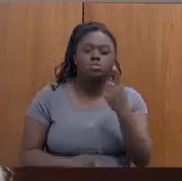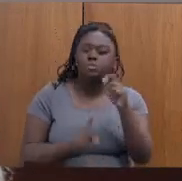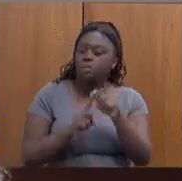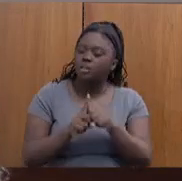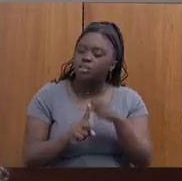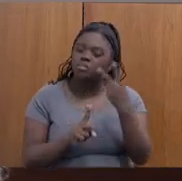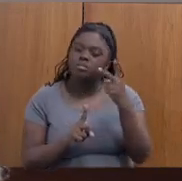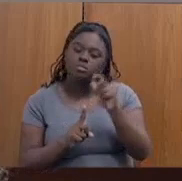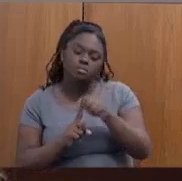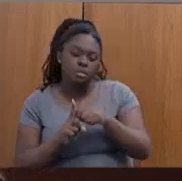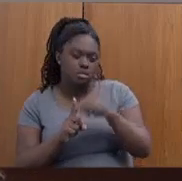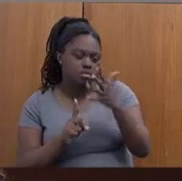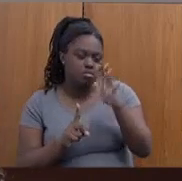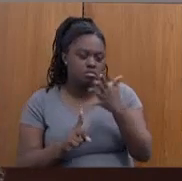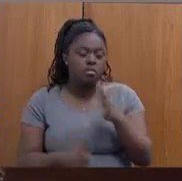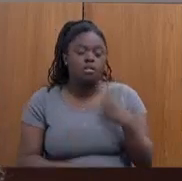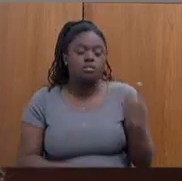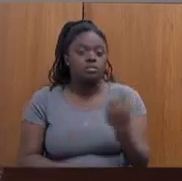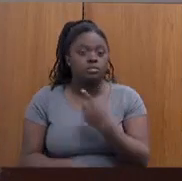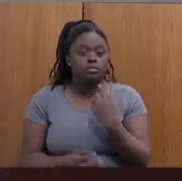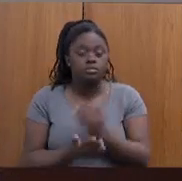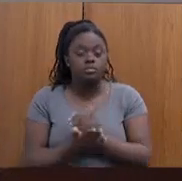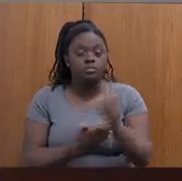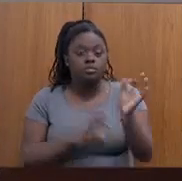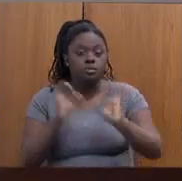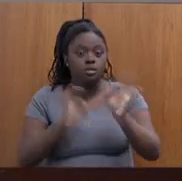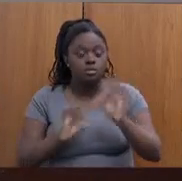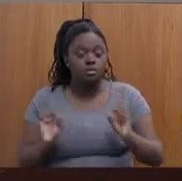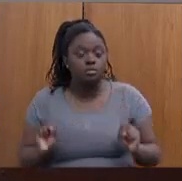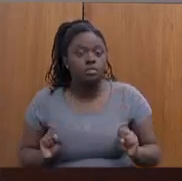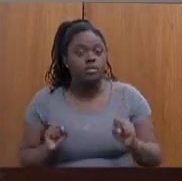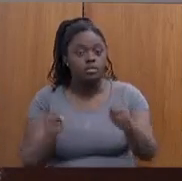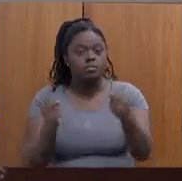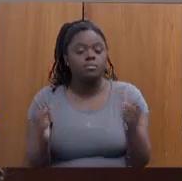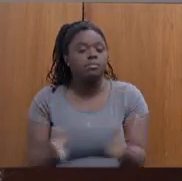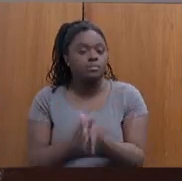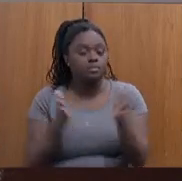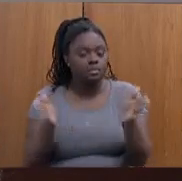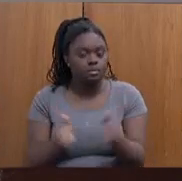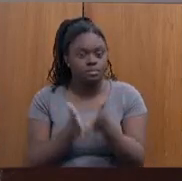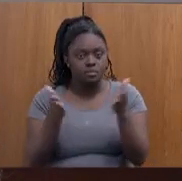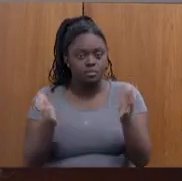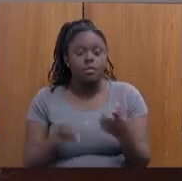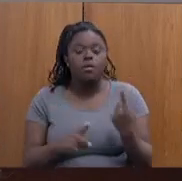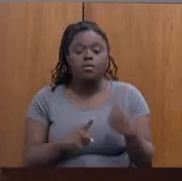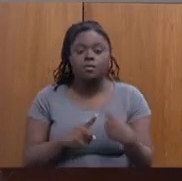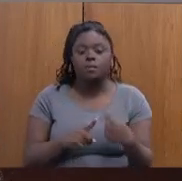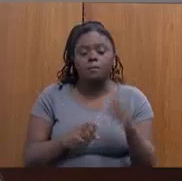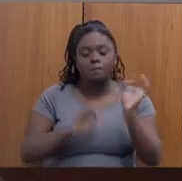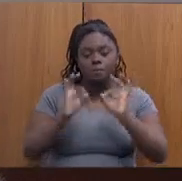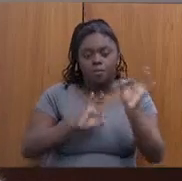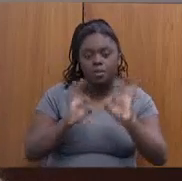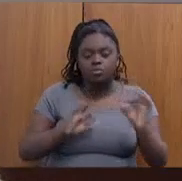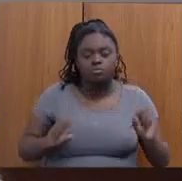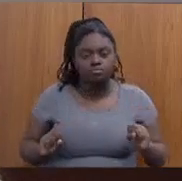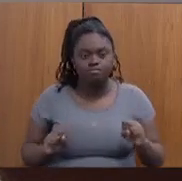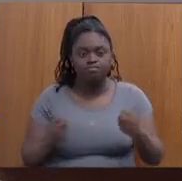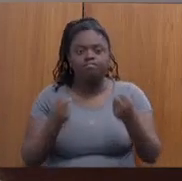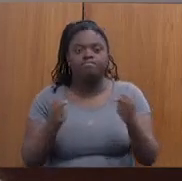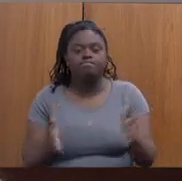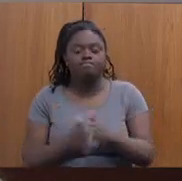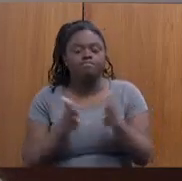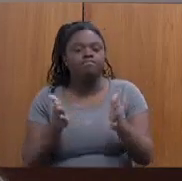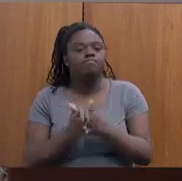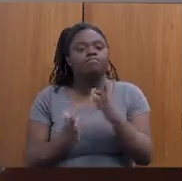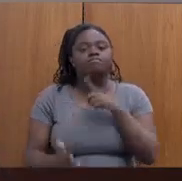dois meses, mais ou menos, nós vamos lançar um plano de enfrentamento à pobreza. Esse plano de enfrentamento à pobreza, ele tem